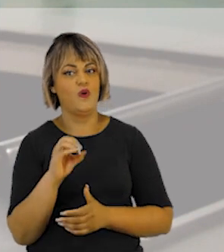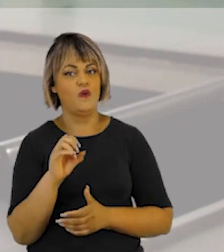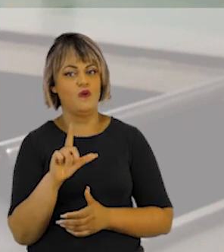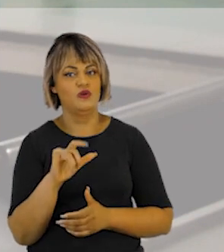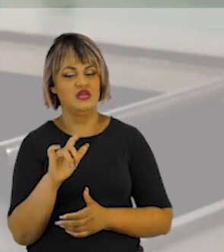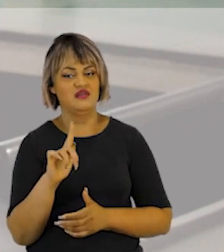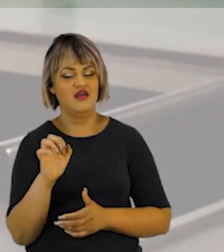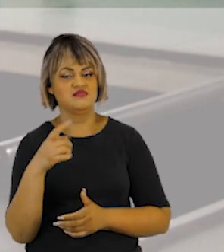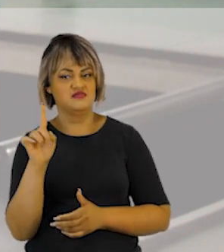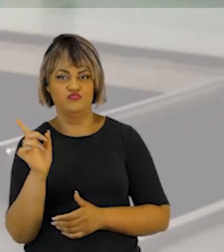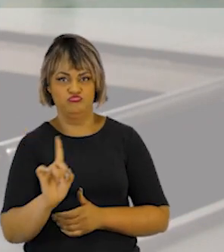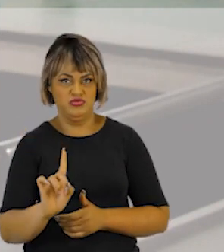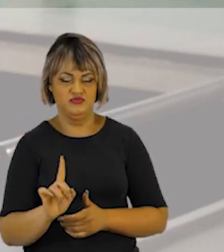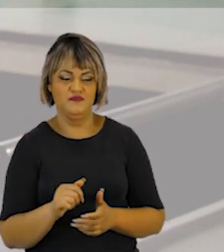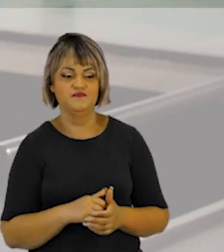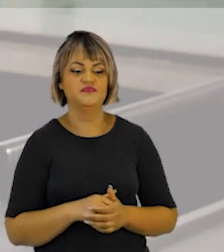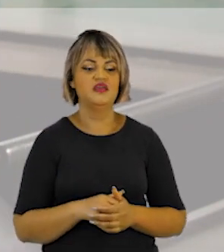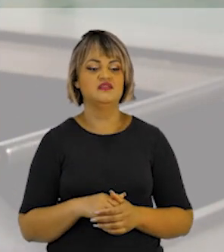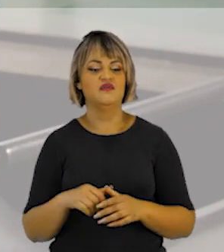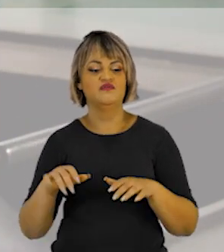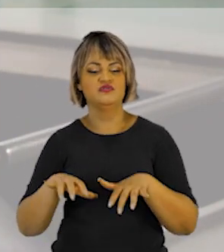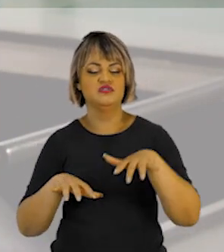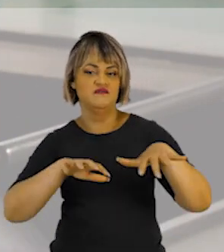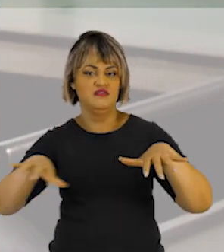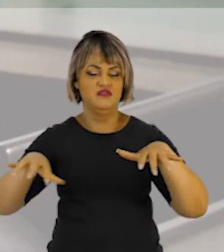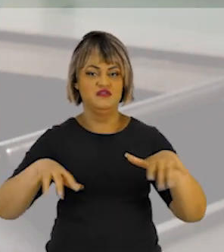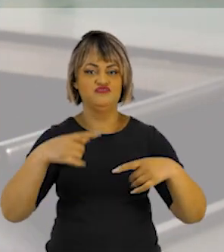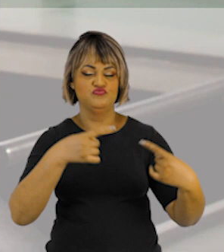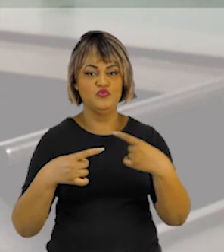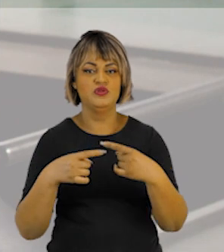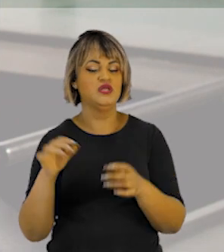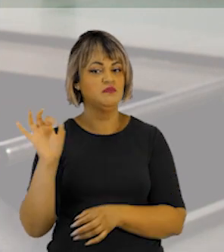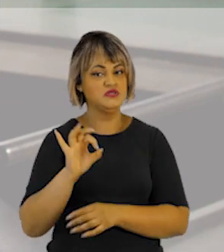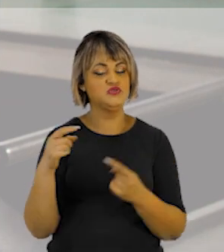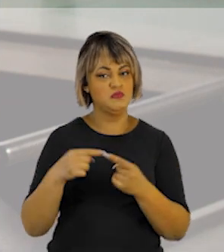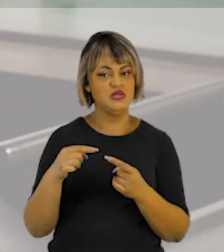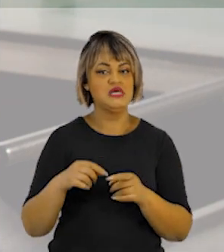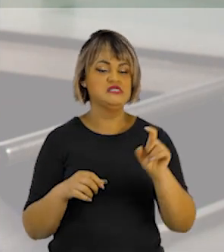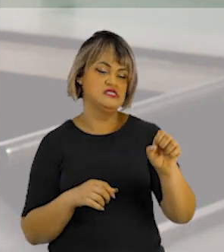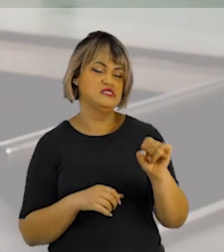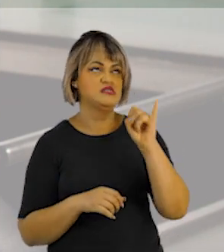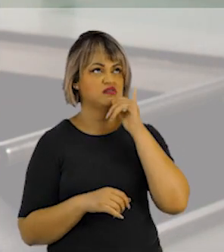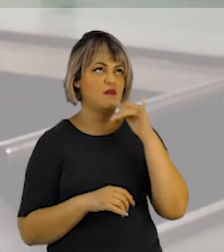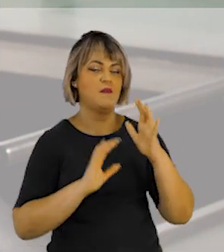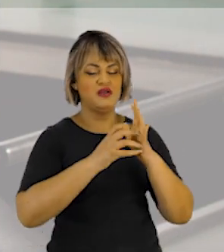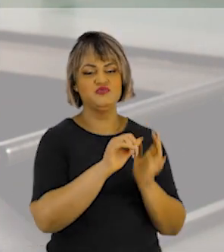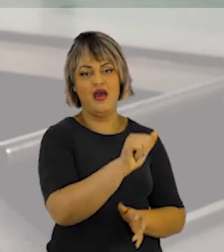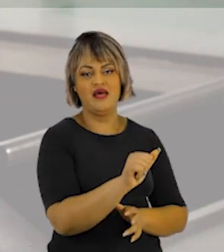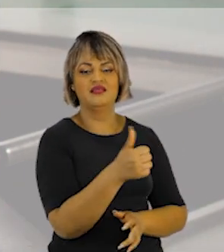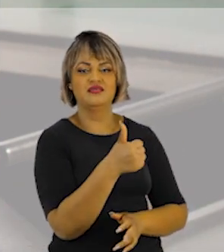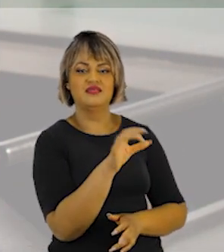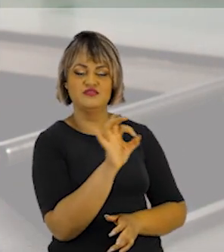mais, né? Então o que é que acontece? Você tem uma divisão das cadeiras em disputa proporcional. Se o Partido A, por exemplo,